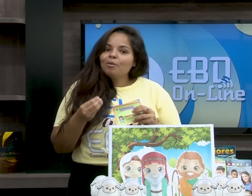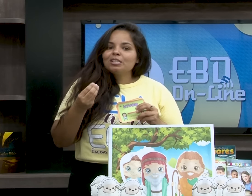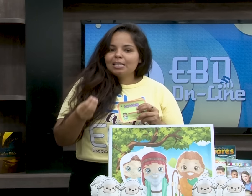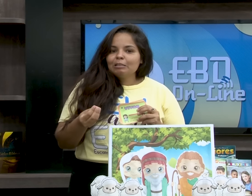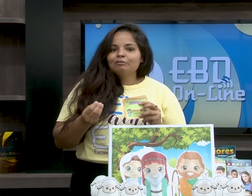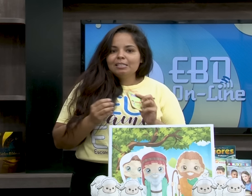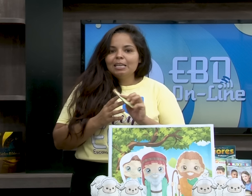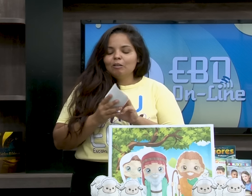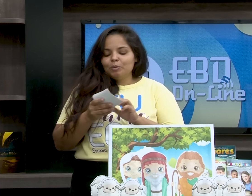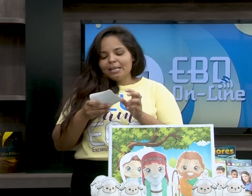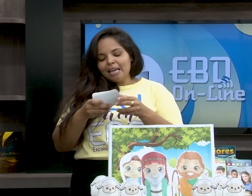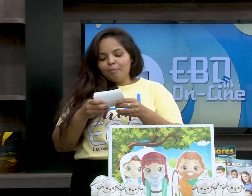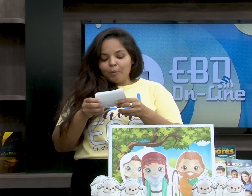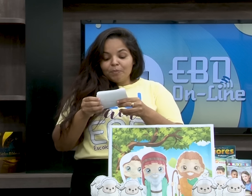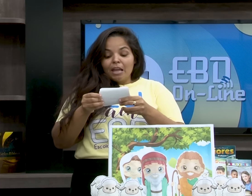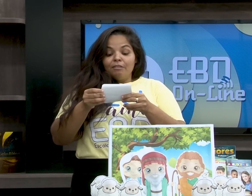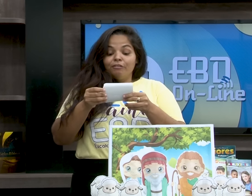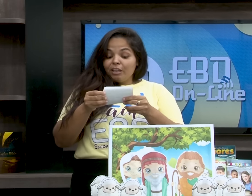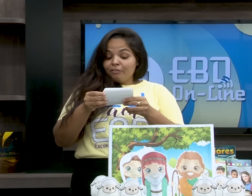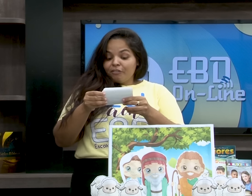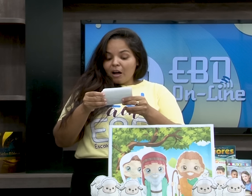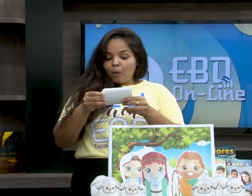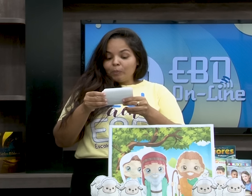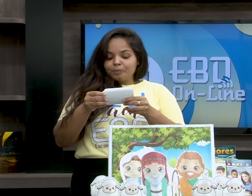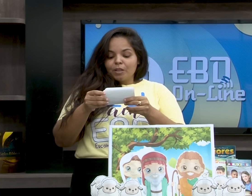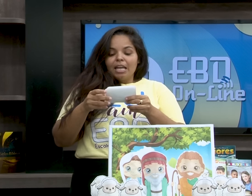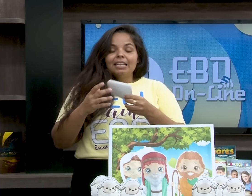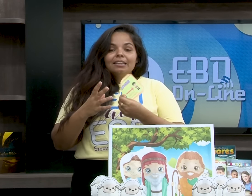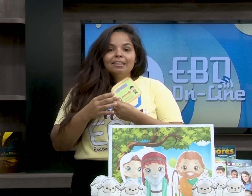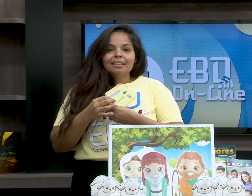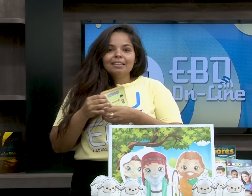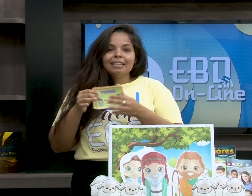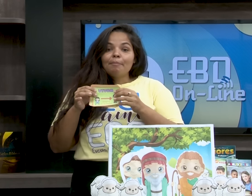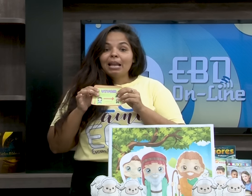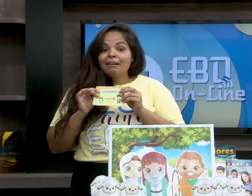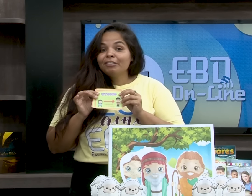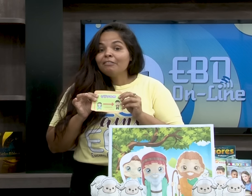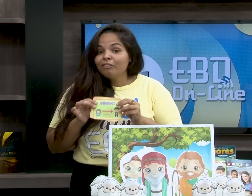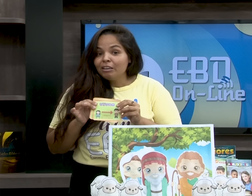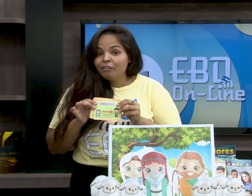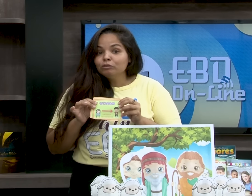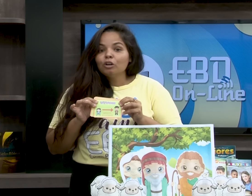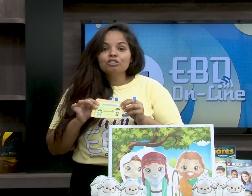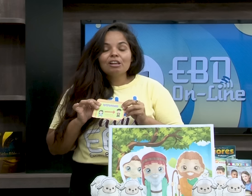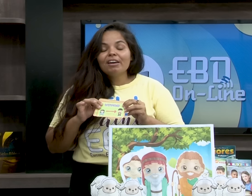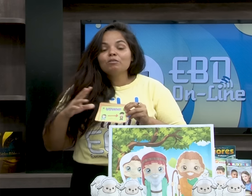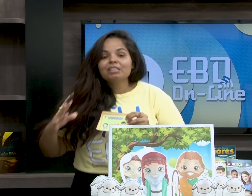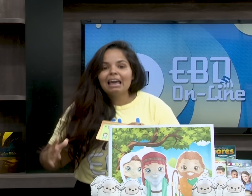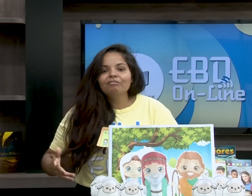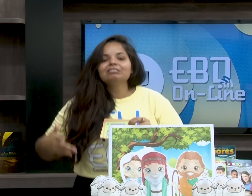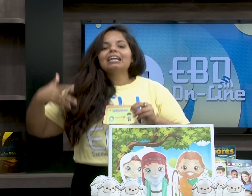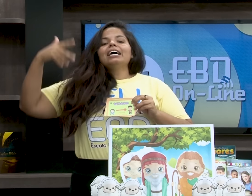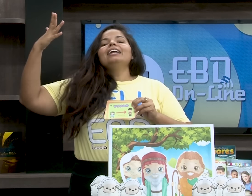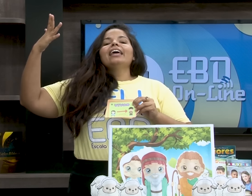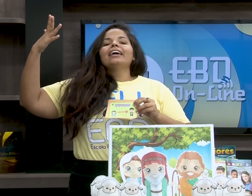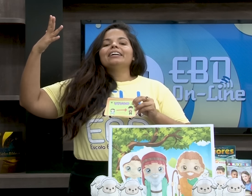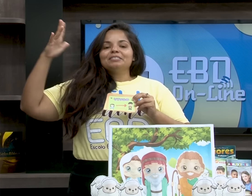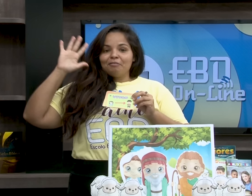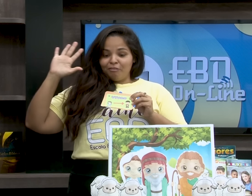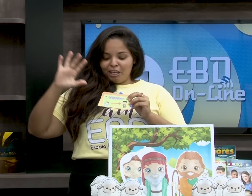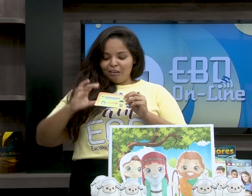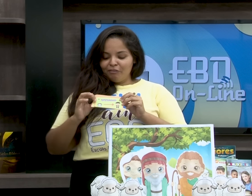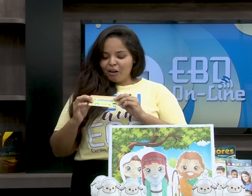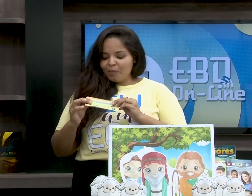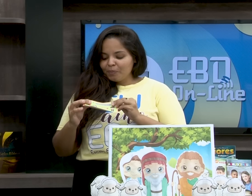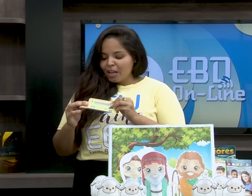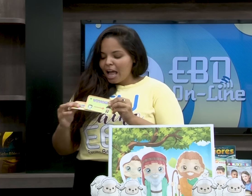na memorização do versículo. Por exemplo, vivam. Na palavra vivam, todos deverão se levantar da cadeira.